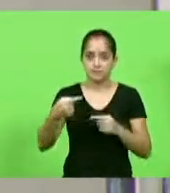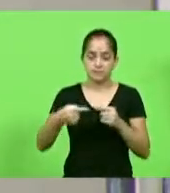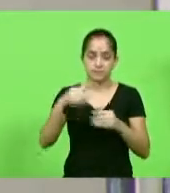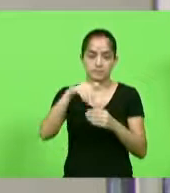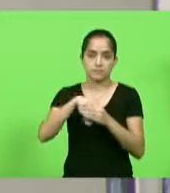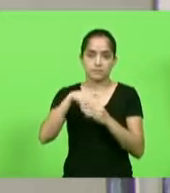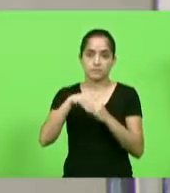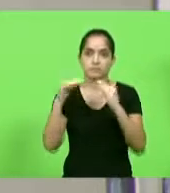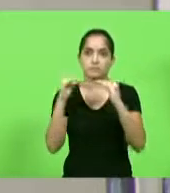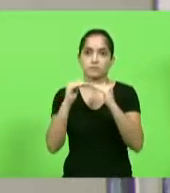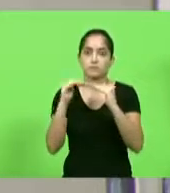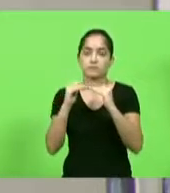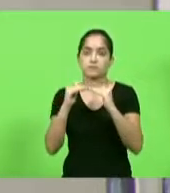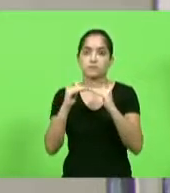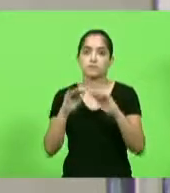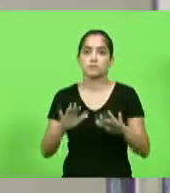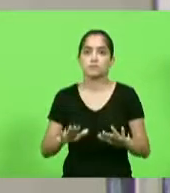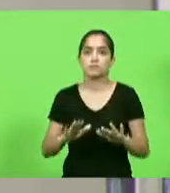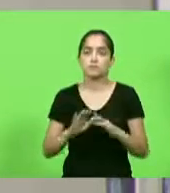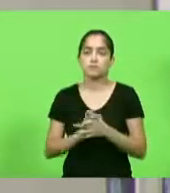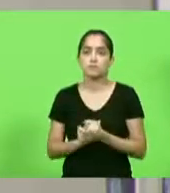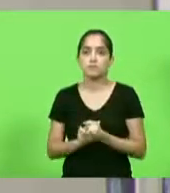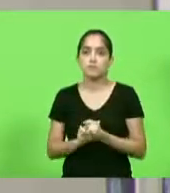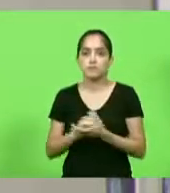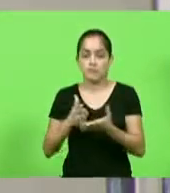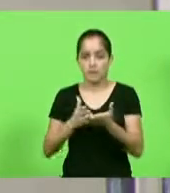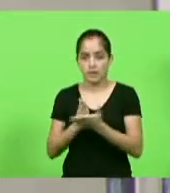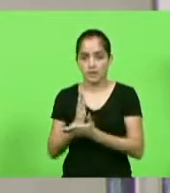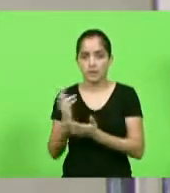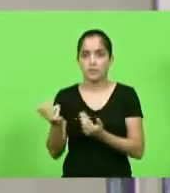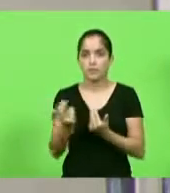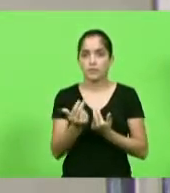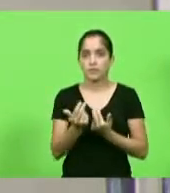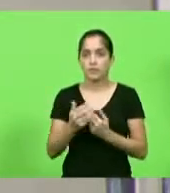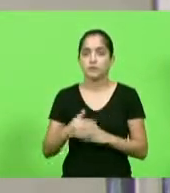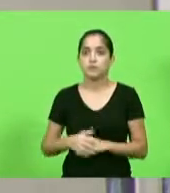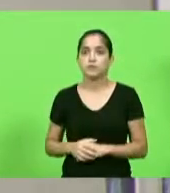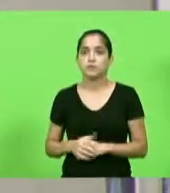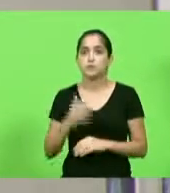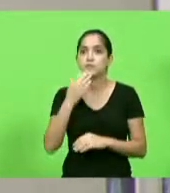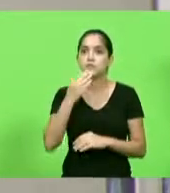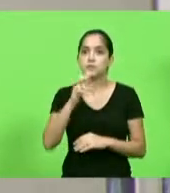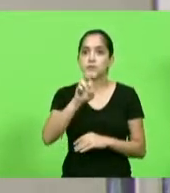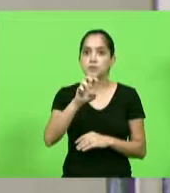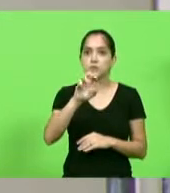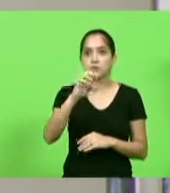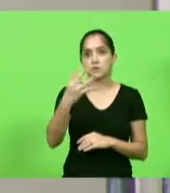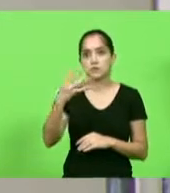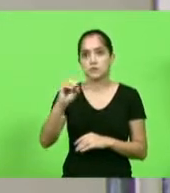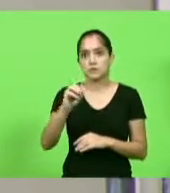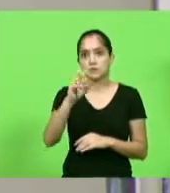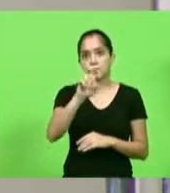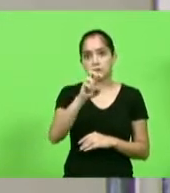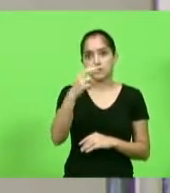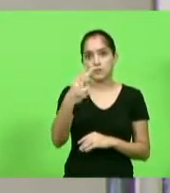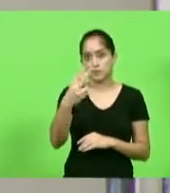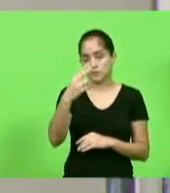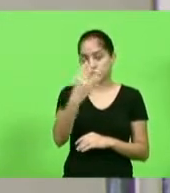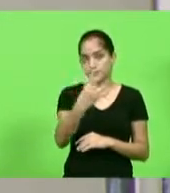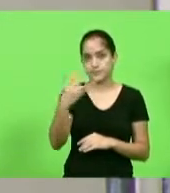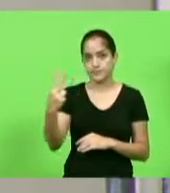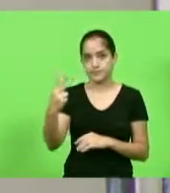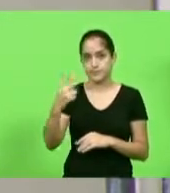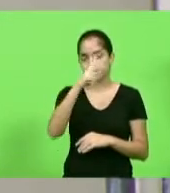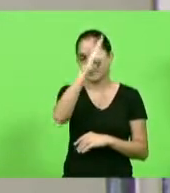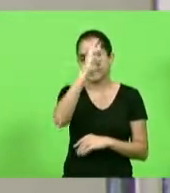votação, deputados que aprovam permanência como se encontra, aprovado por unanimidade. Requerimento 540, 542, autoria, deputado